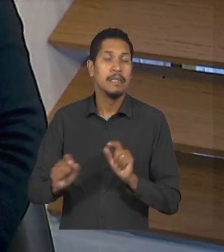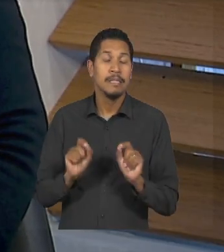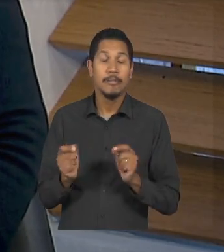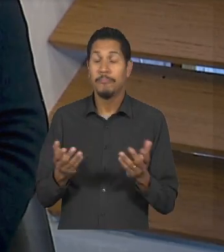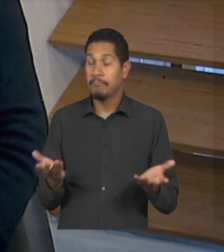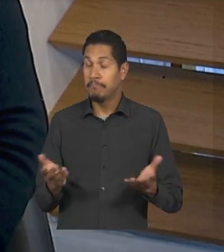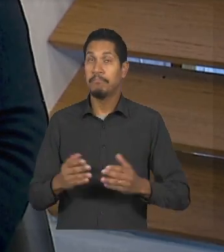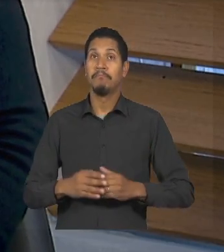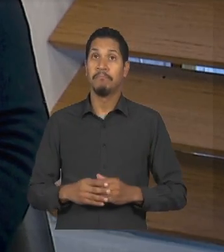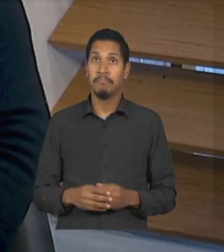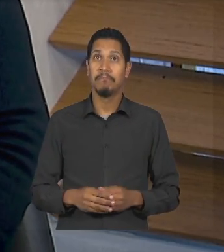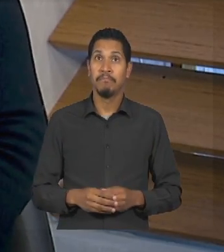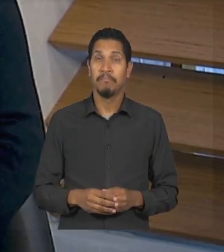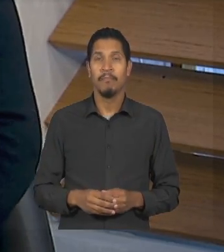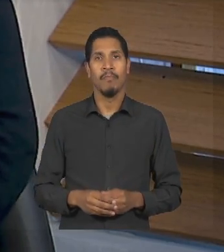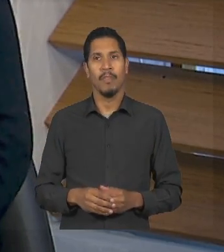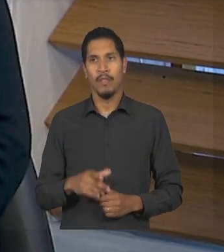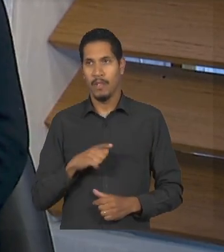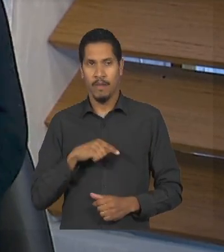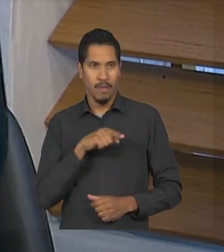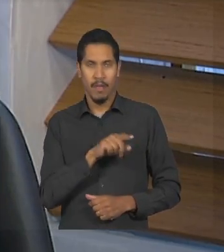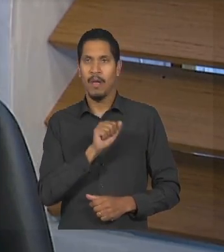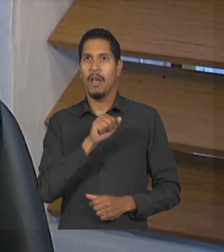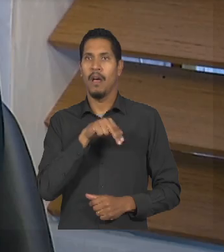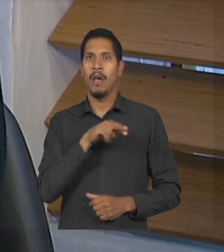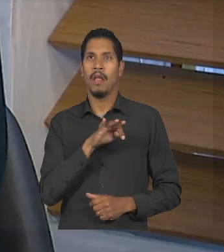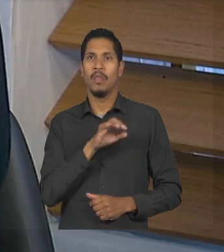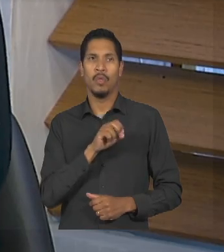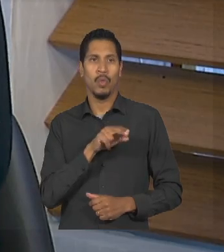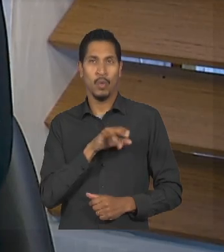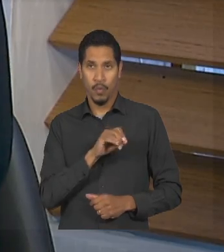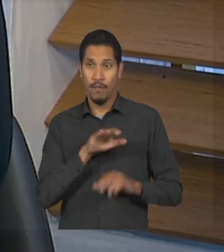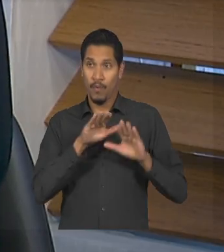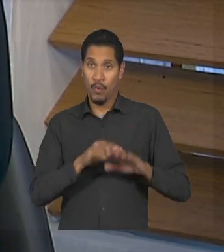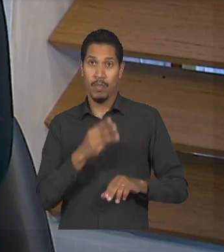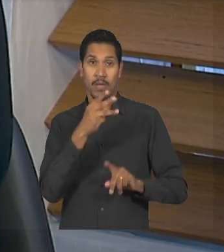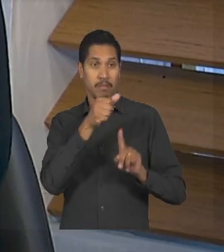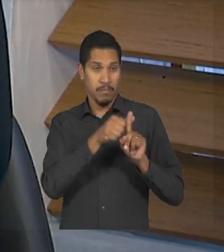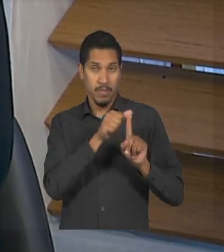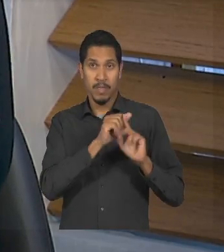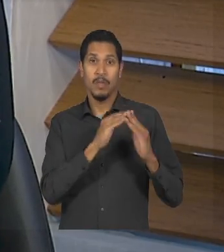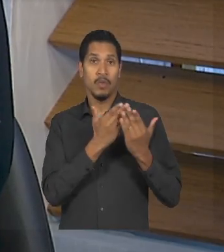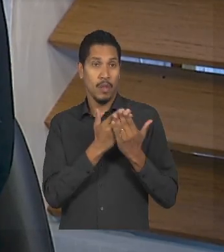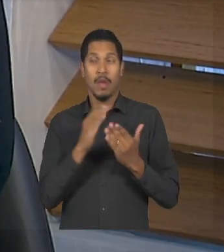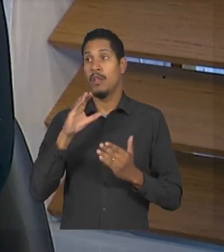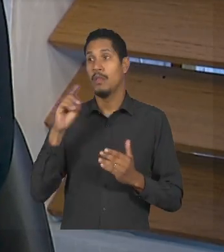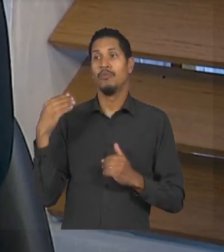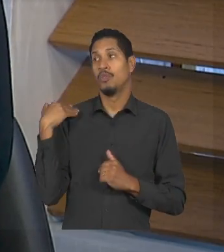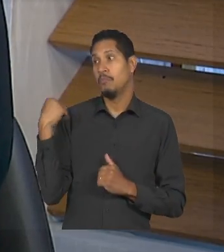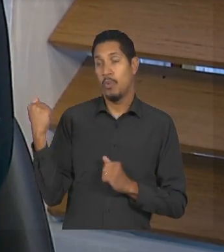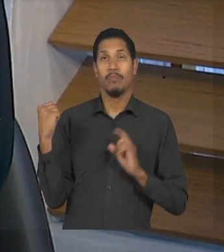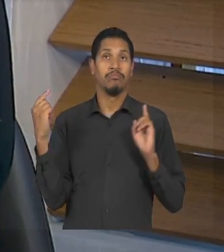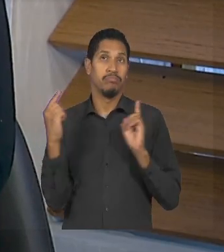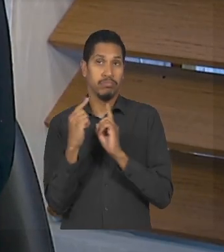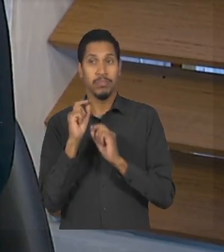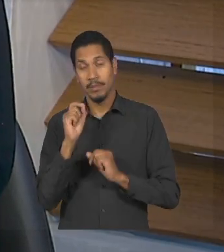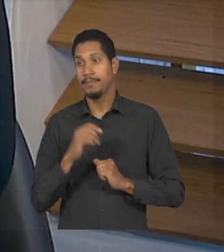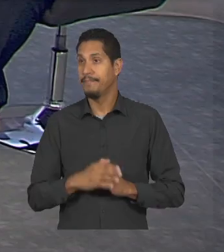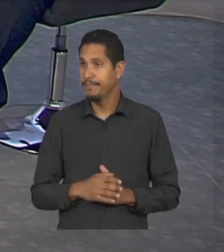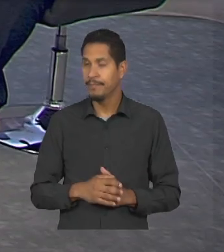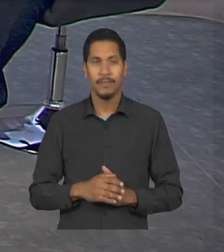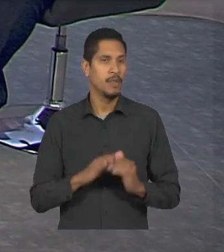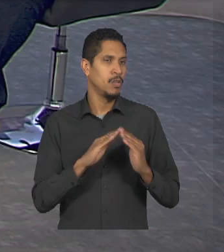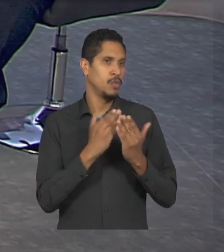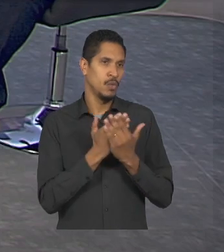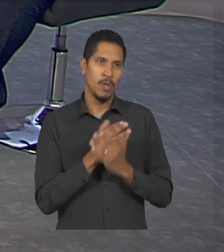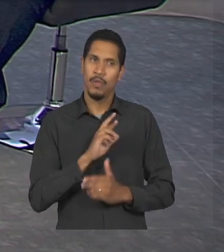e o Antônio ficou três meses nessa escola até que um dia a coordenadora me chamou olha mãe escola